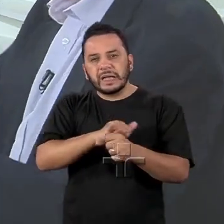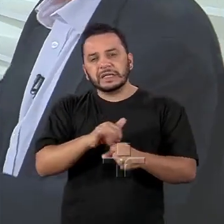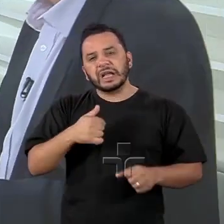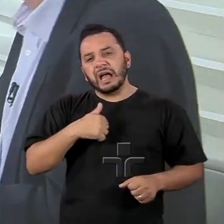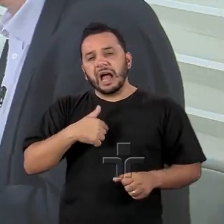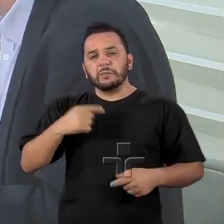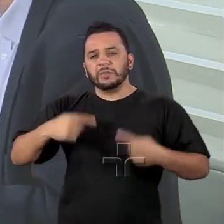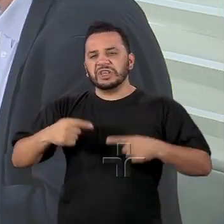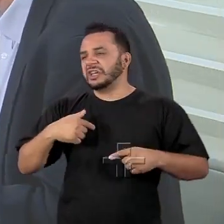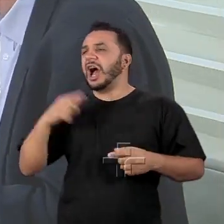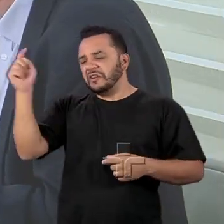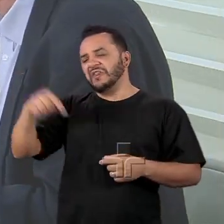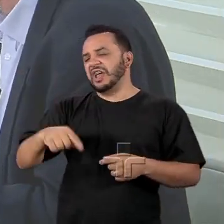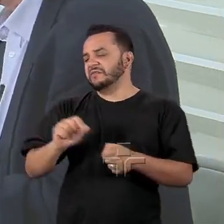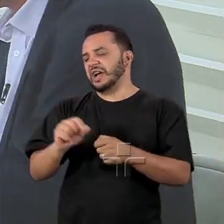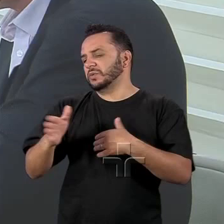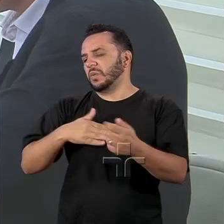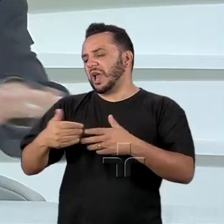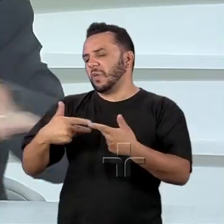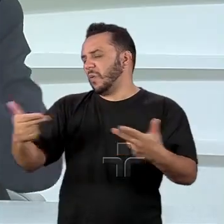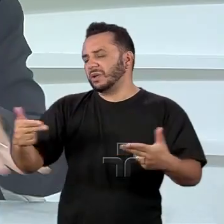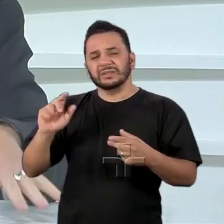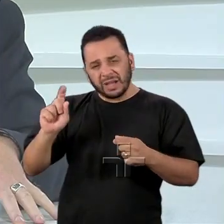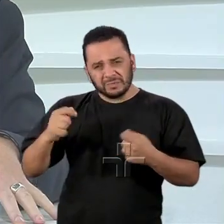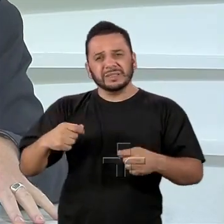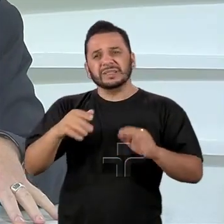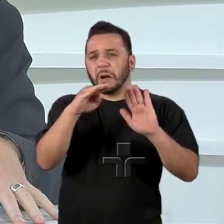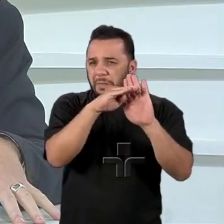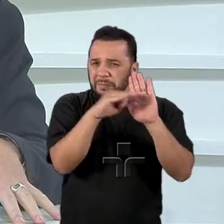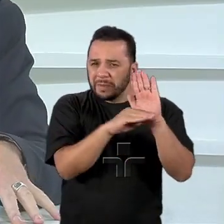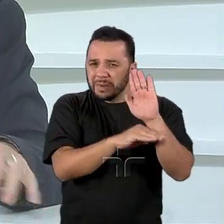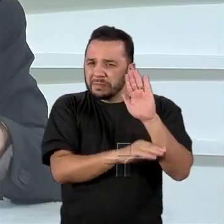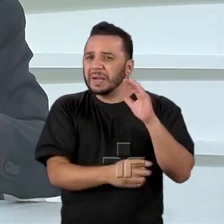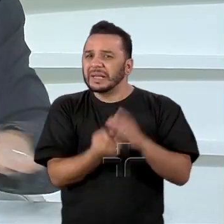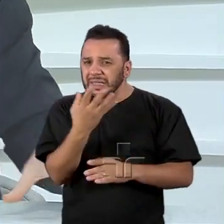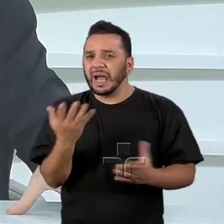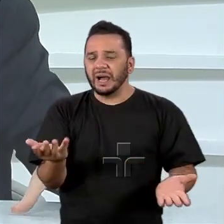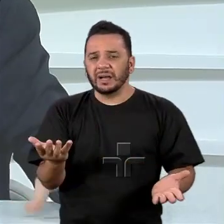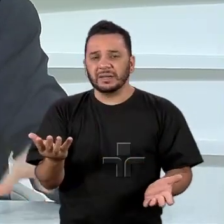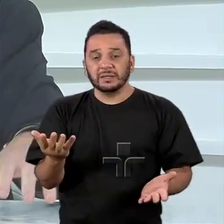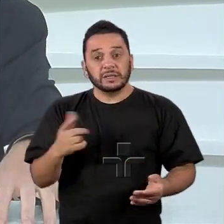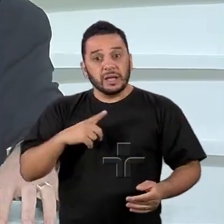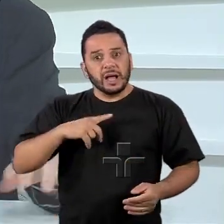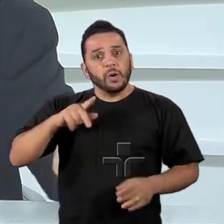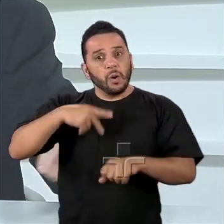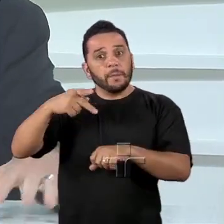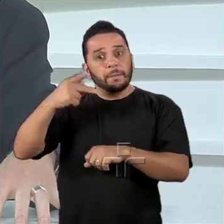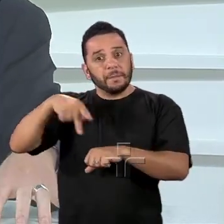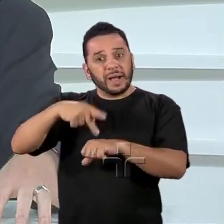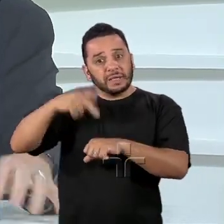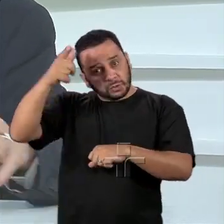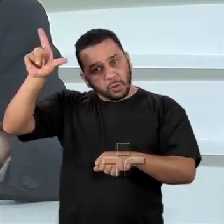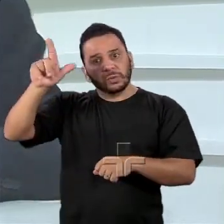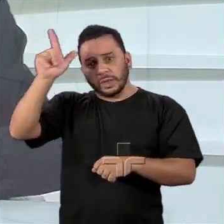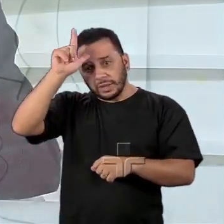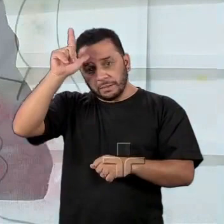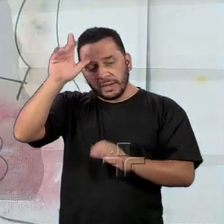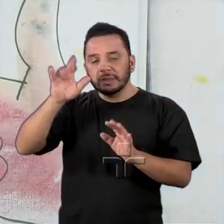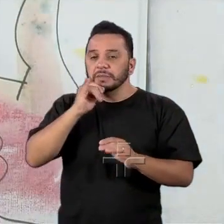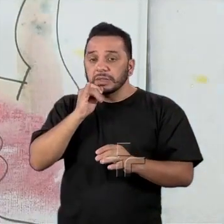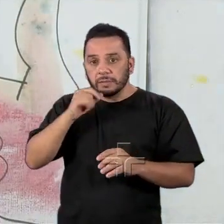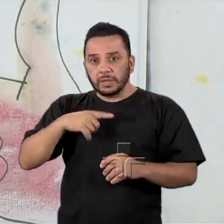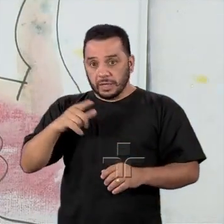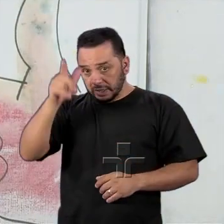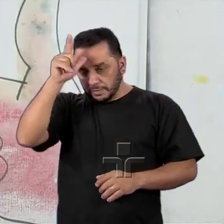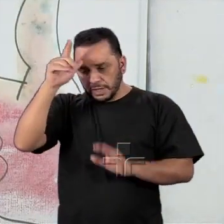bem, vem e faz o você quiser, essa é a diferença e os outros países estão fazendo isso. Alemanha está fazendo, aqui não, aqui melhor não, a Austrália diz,